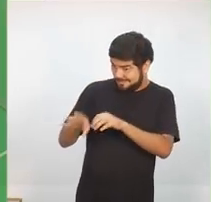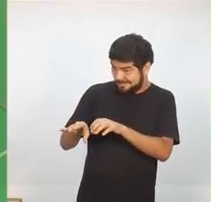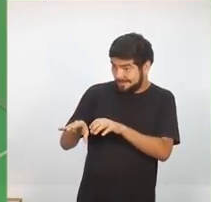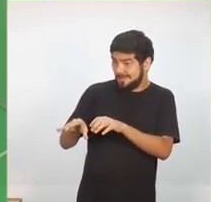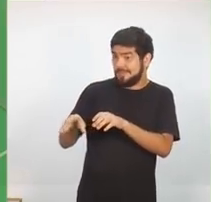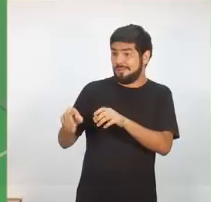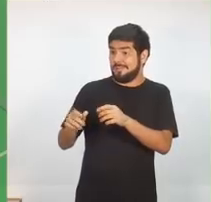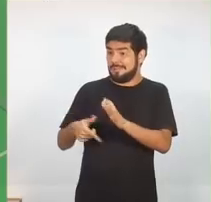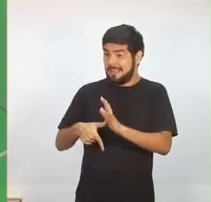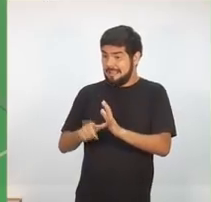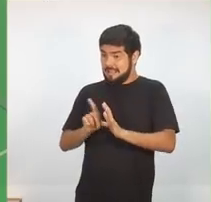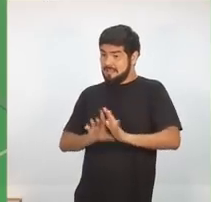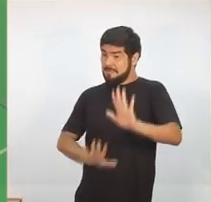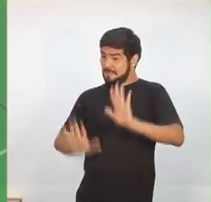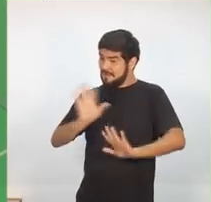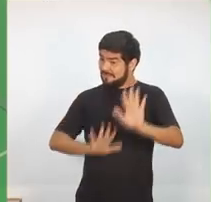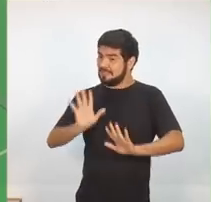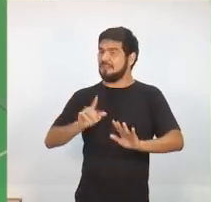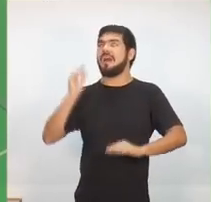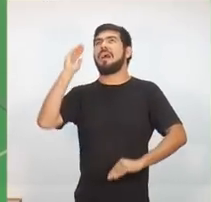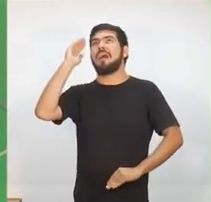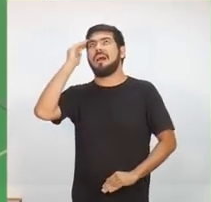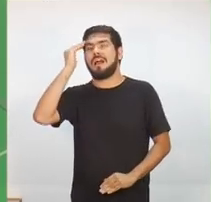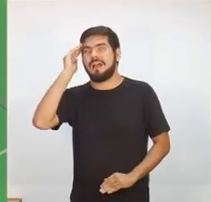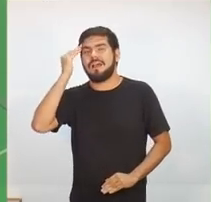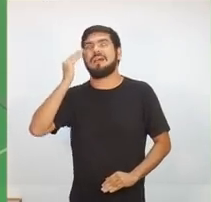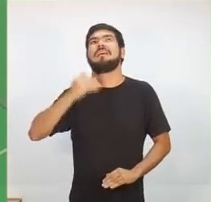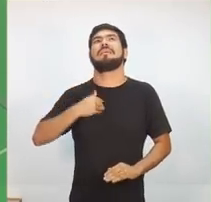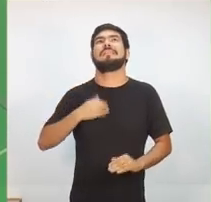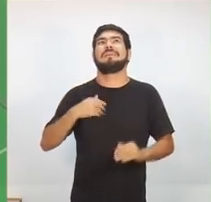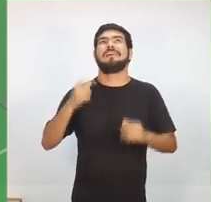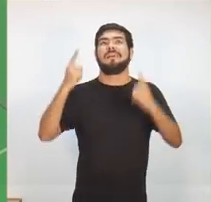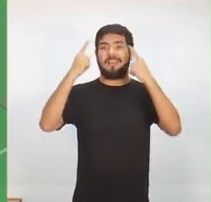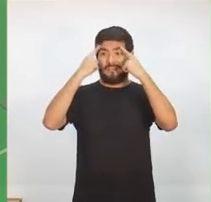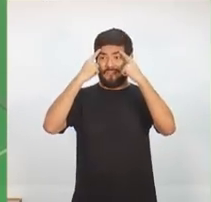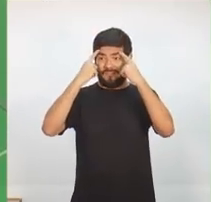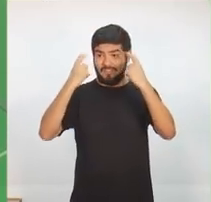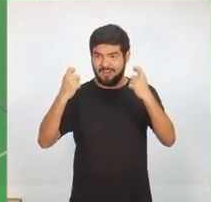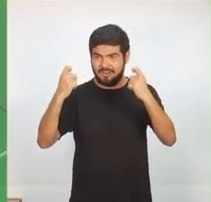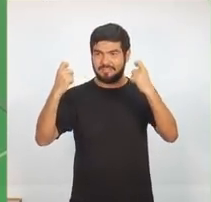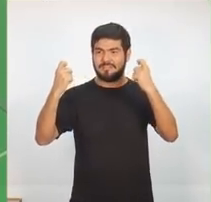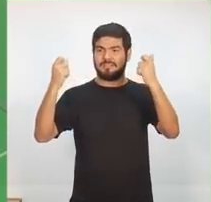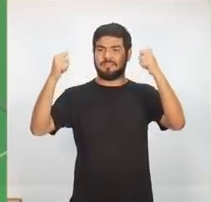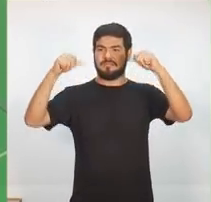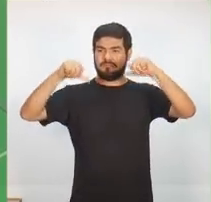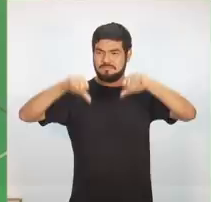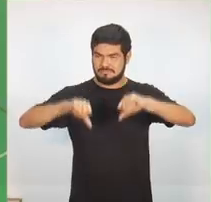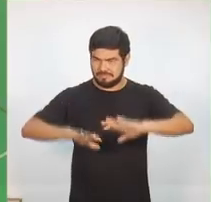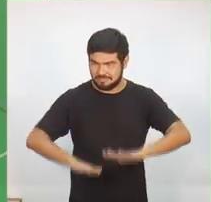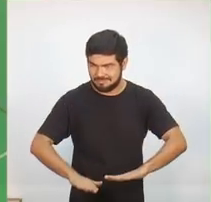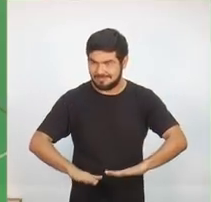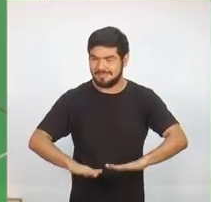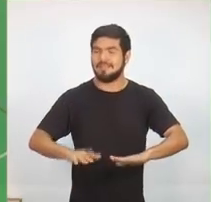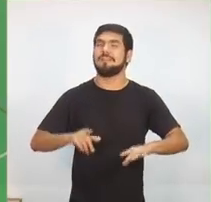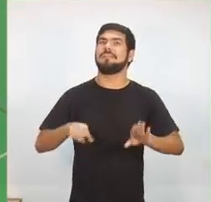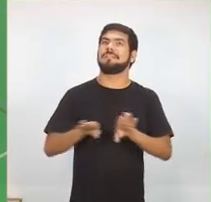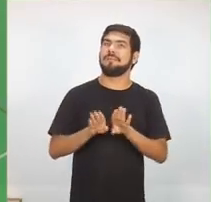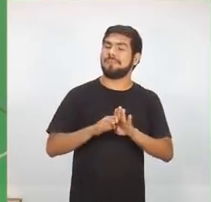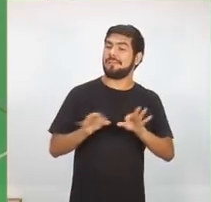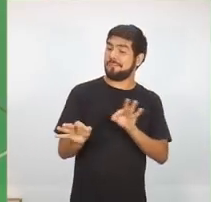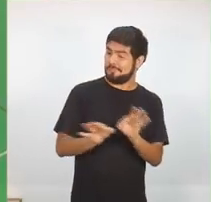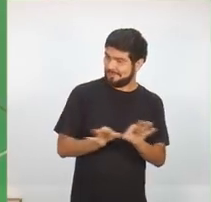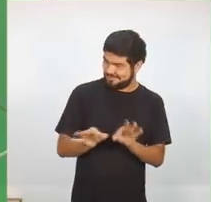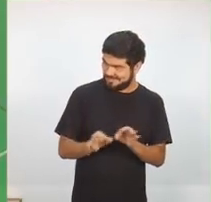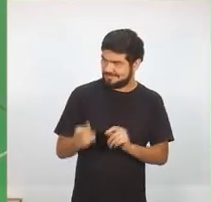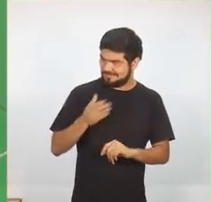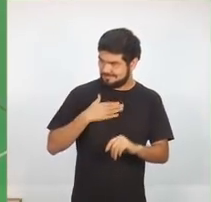entendemos que nós vamos conseguir fazer com que essa situação de violência fique melhorada. Nós temos nosso projeto também, que nós temos